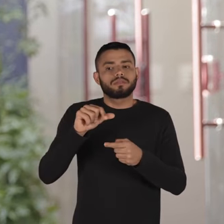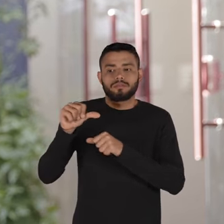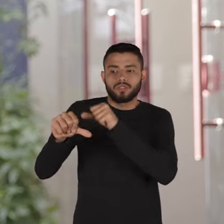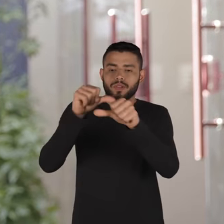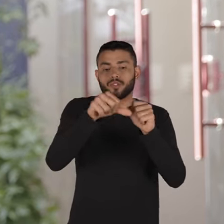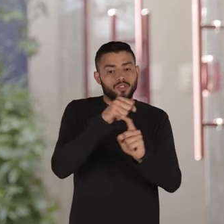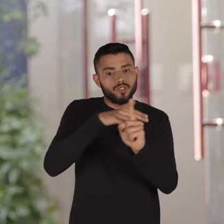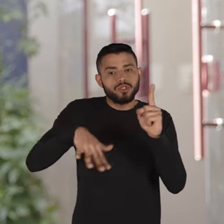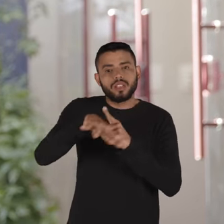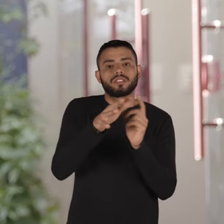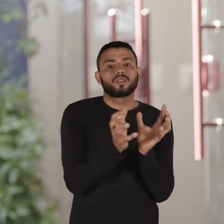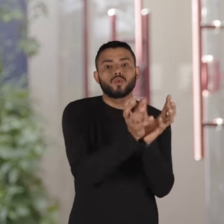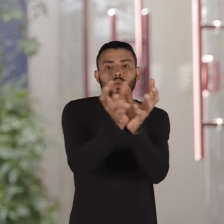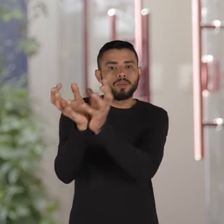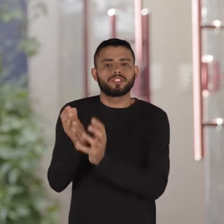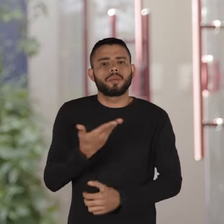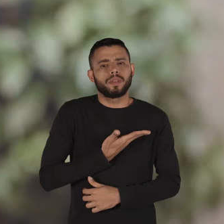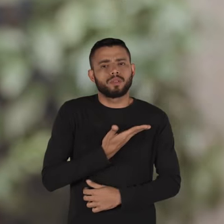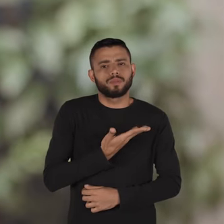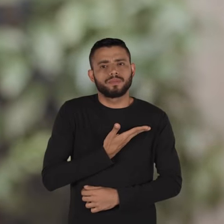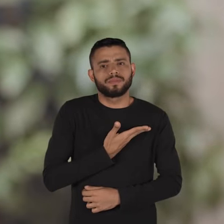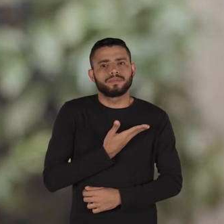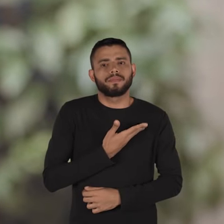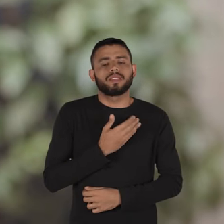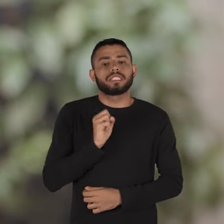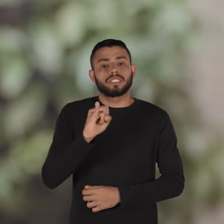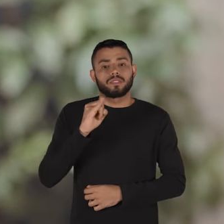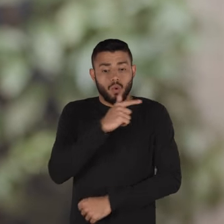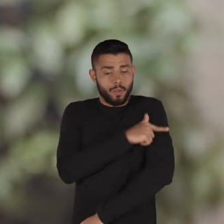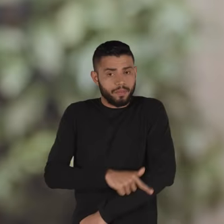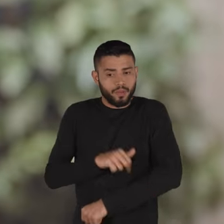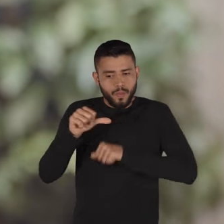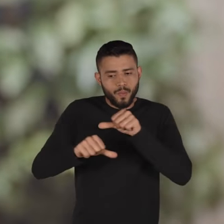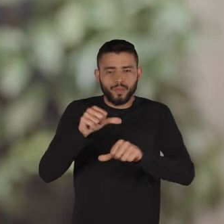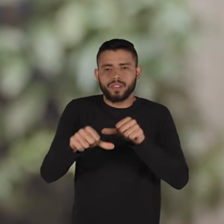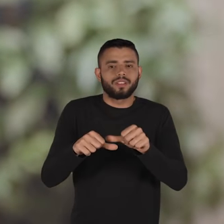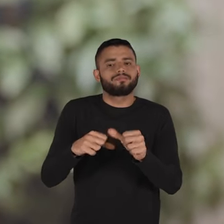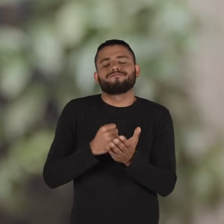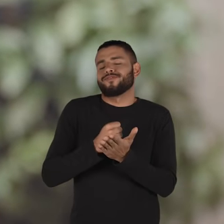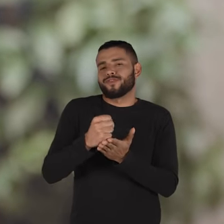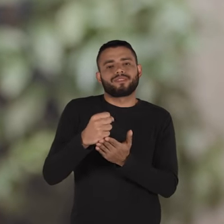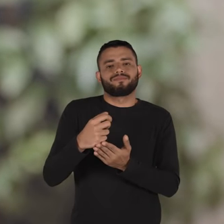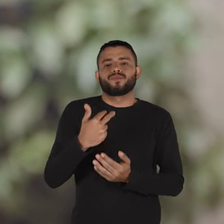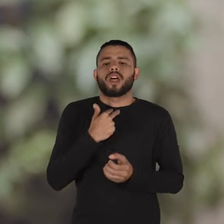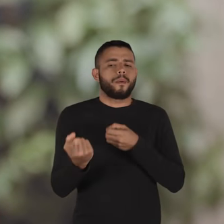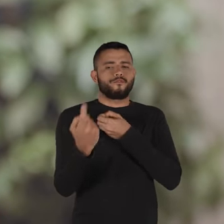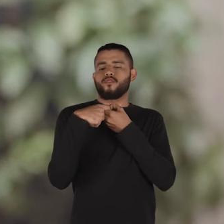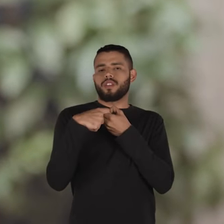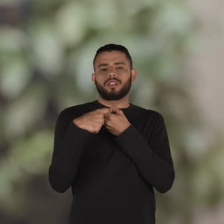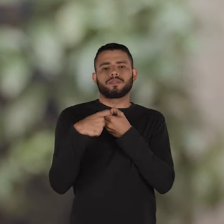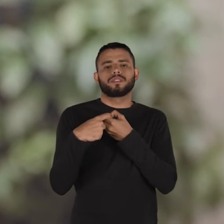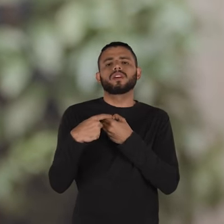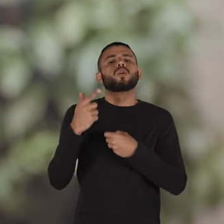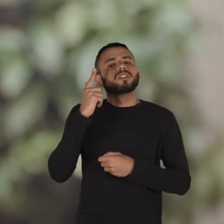transformações sociais em grupos de amigos e uma vez que você muda seu comportamento não dá pra voltar atrás uma vez